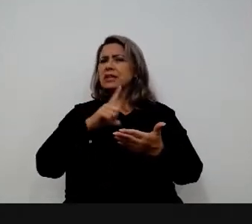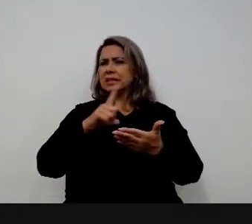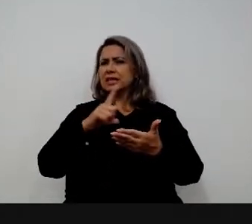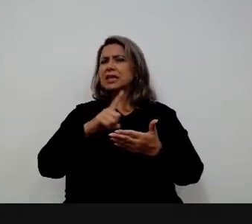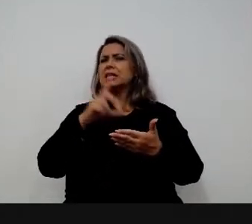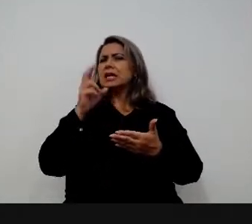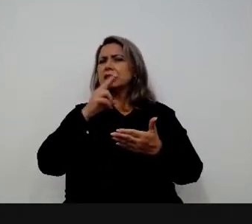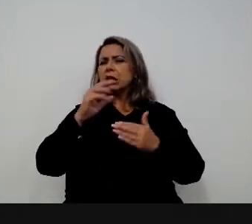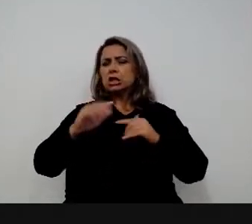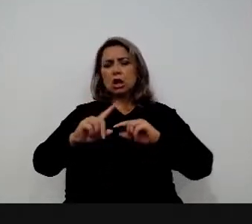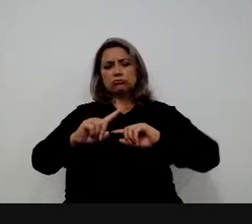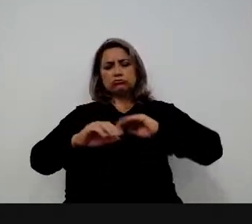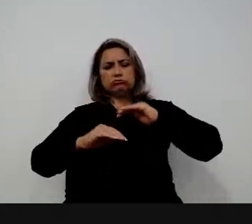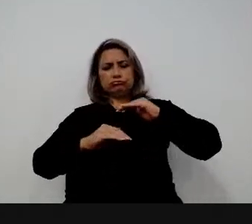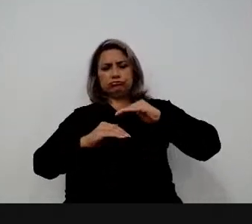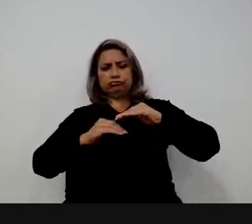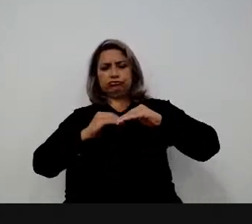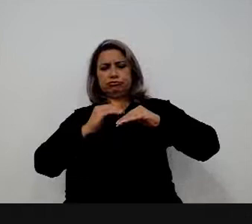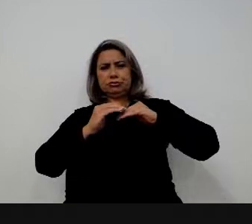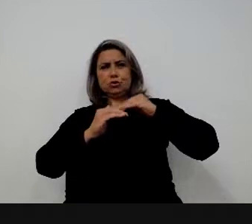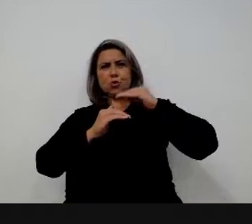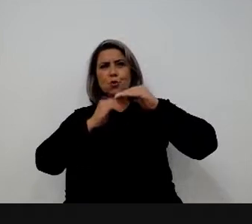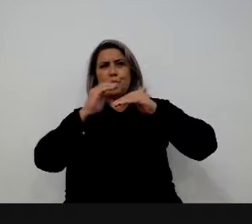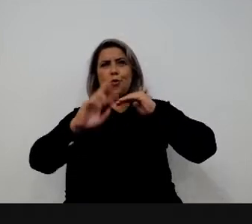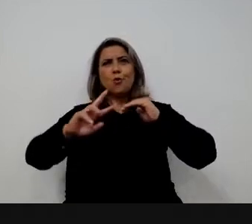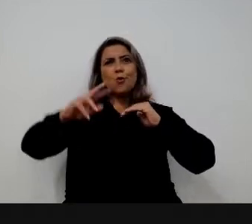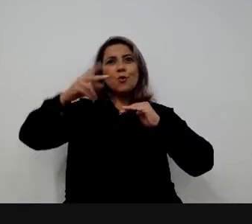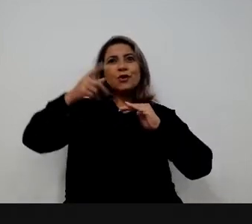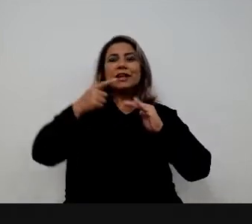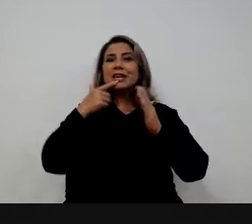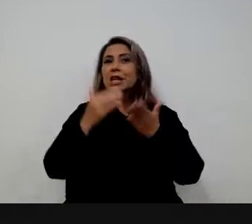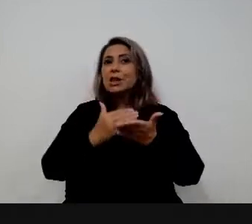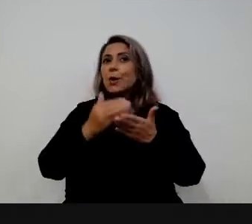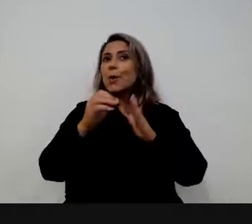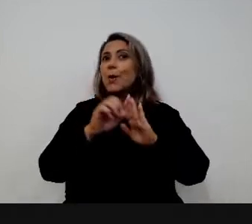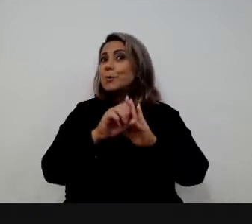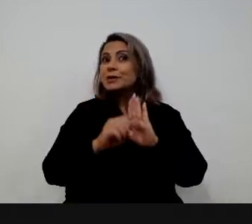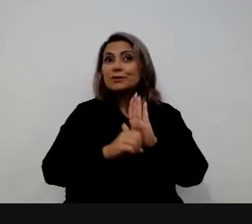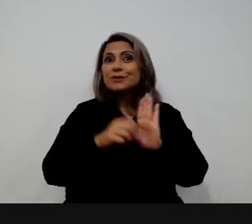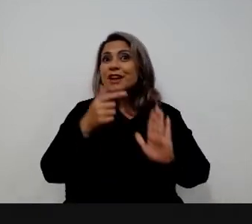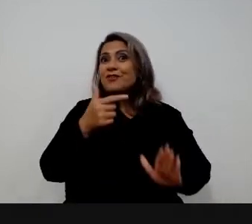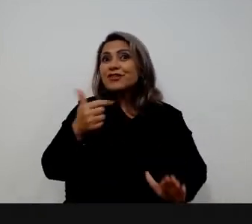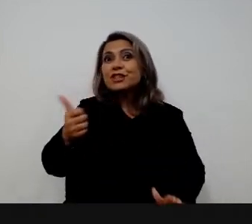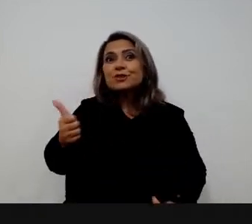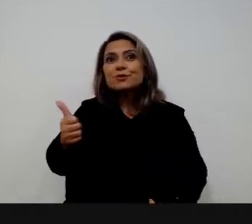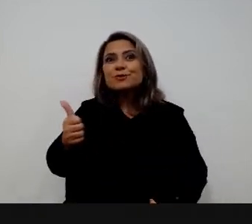emergência muito recentemente, algo do século XXI, assim, por dizer,